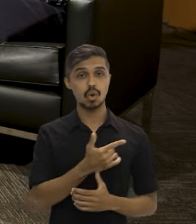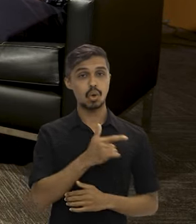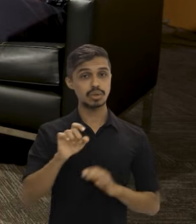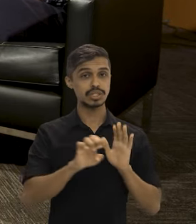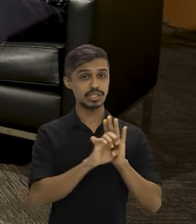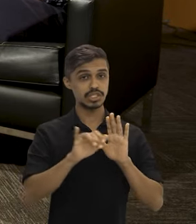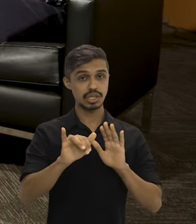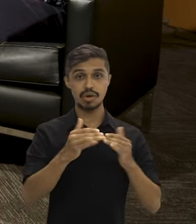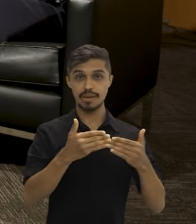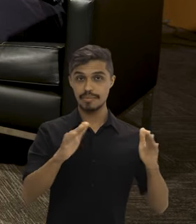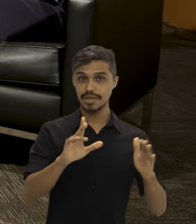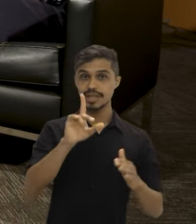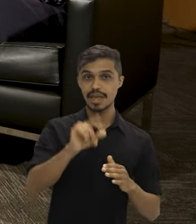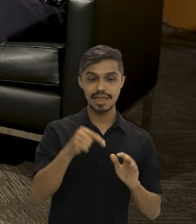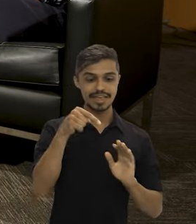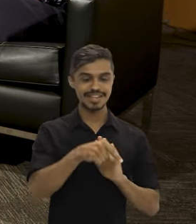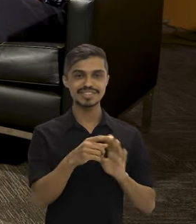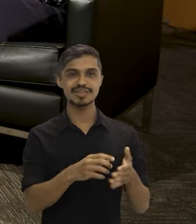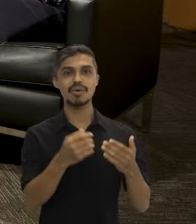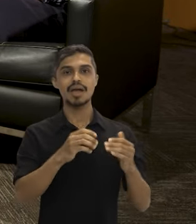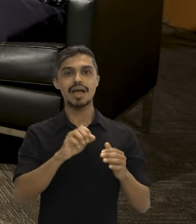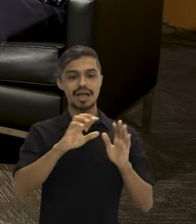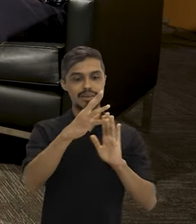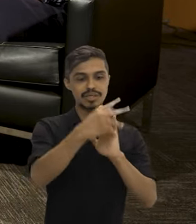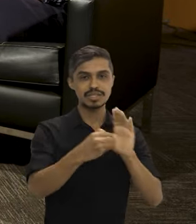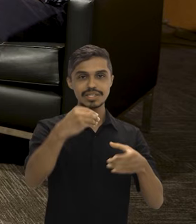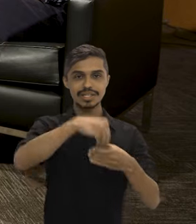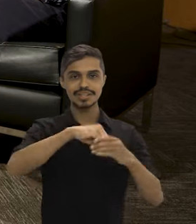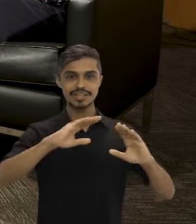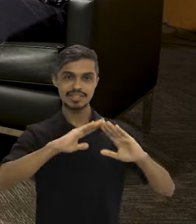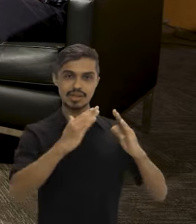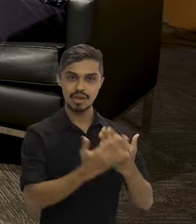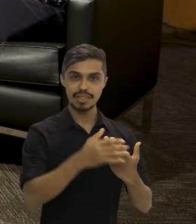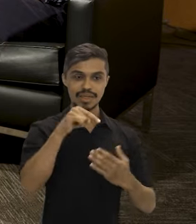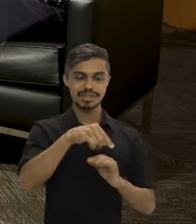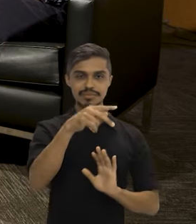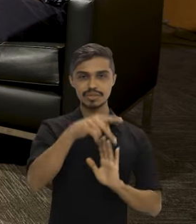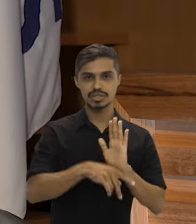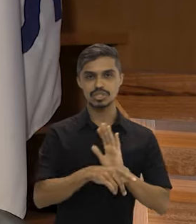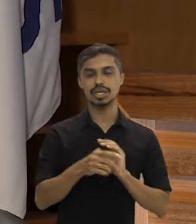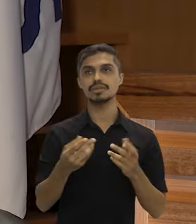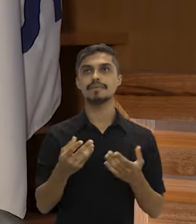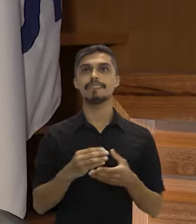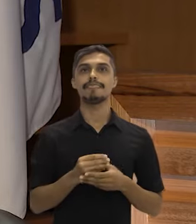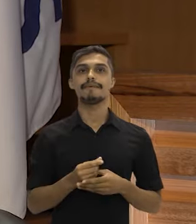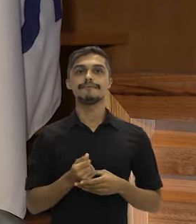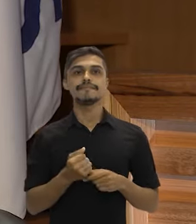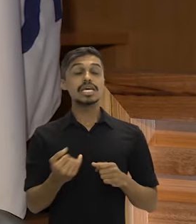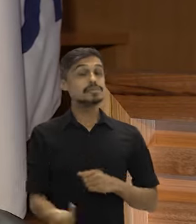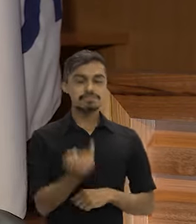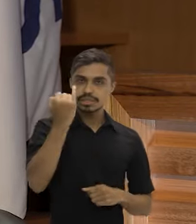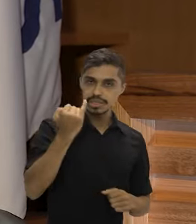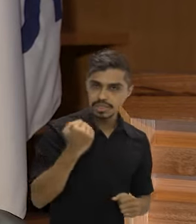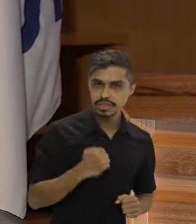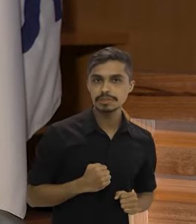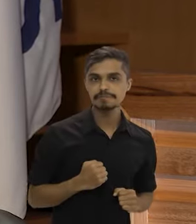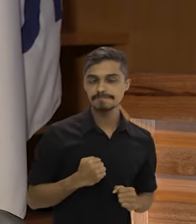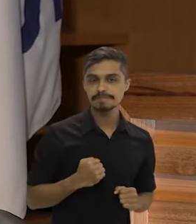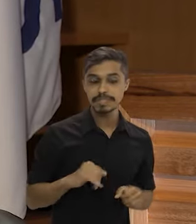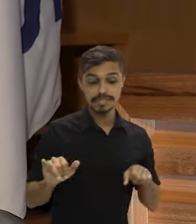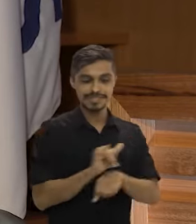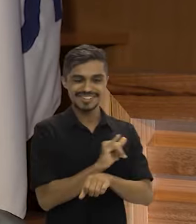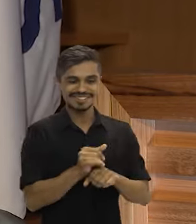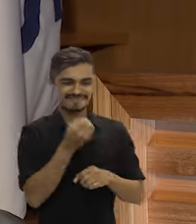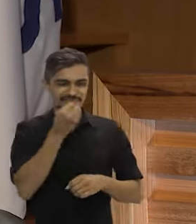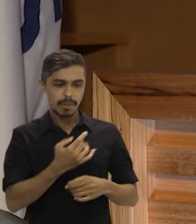outro edital que está aberto é esse, Amazônia na Escola. Esse projeto, ele é um projeto muito importante,